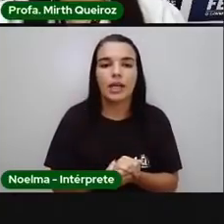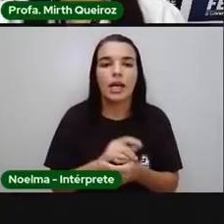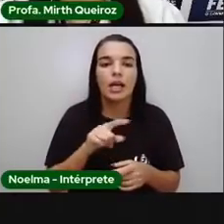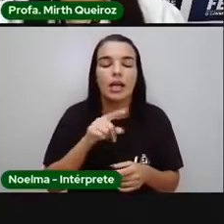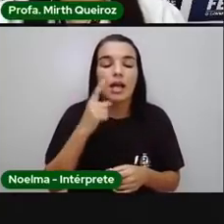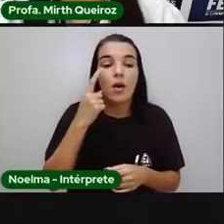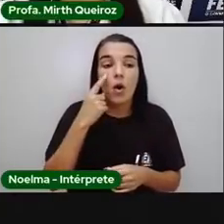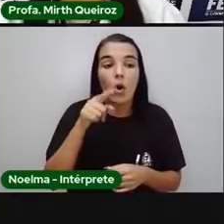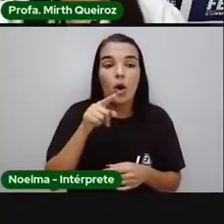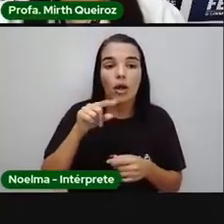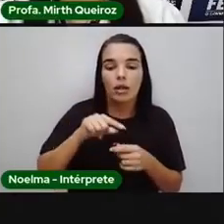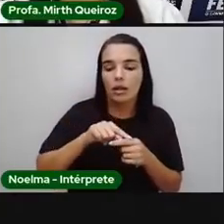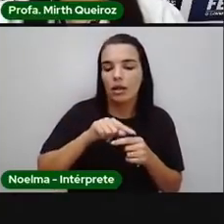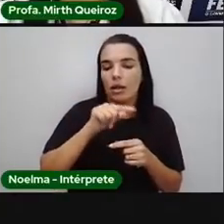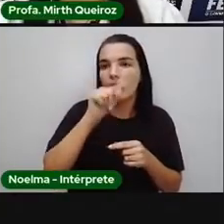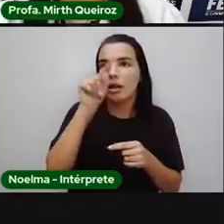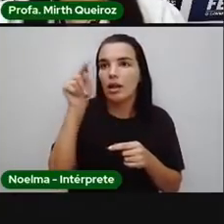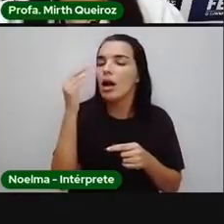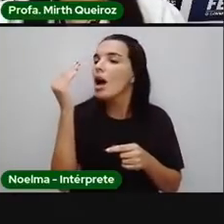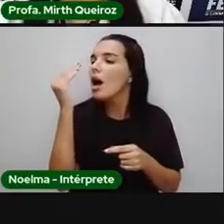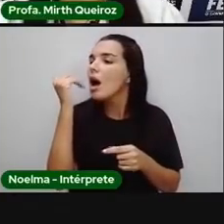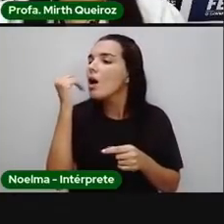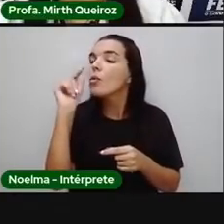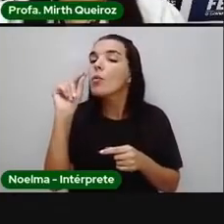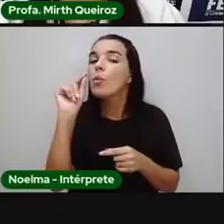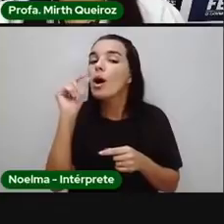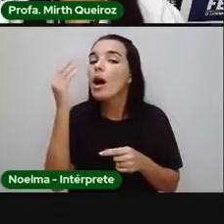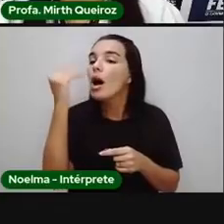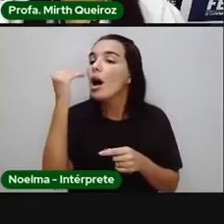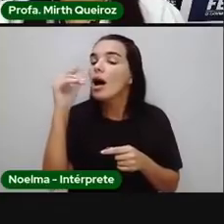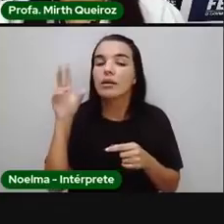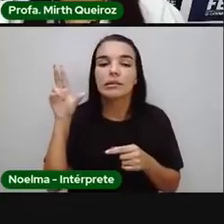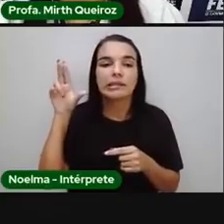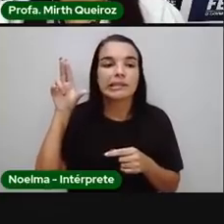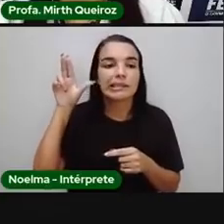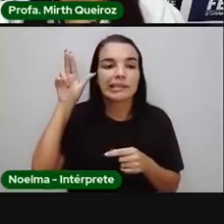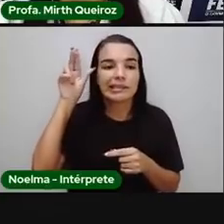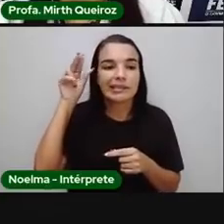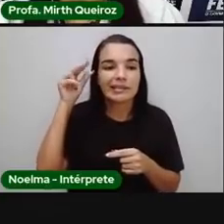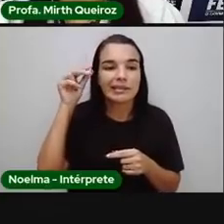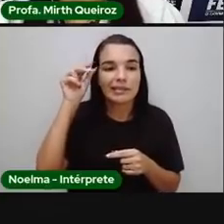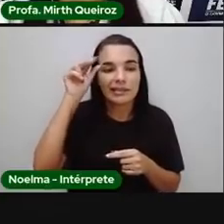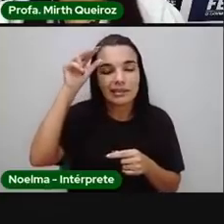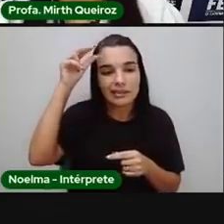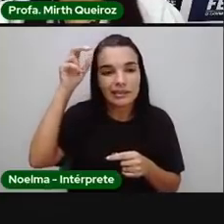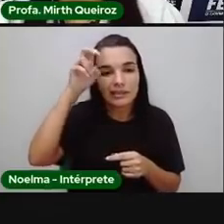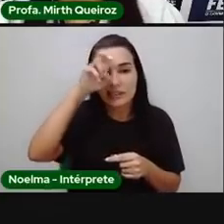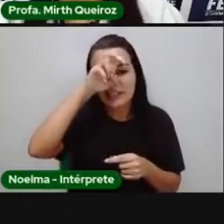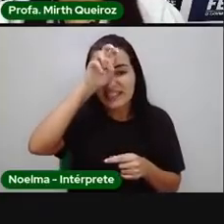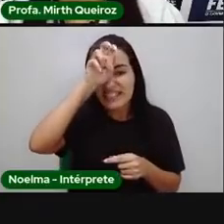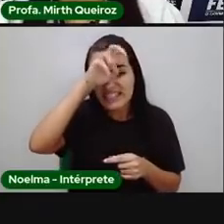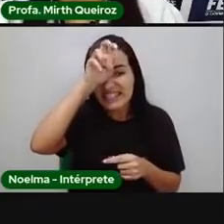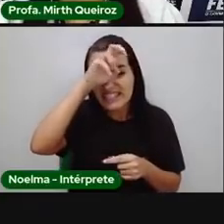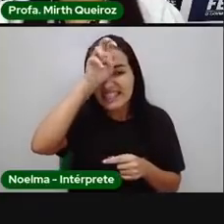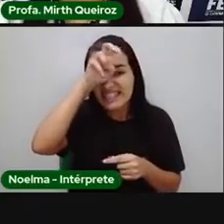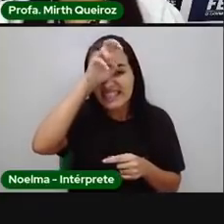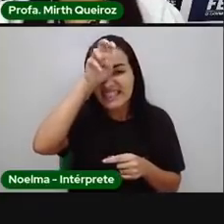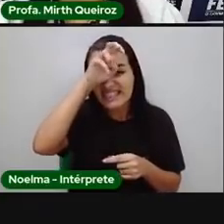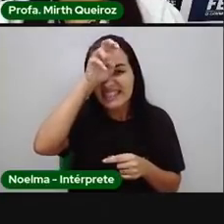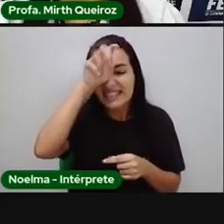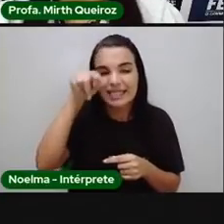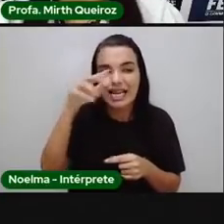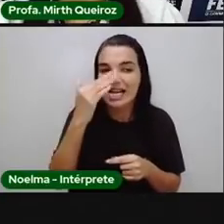planta, ela está sendo comida por um gafanhoto. Esse gafanhoto aqui é um consultor primário. O